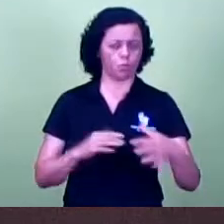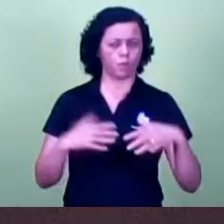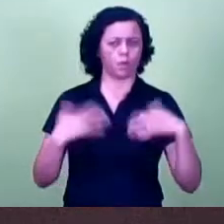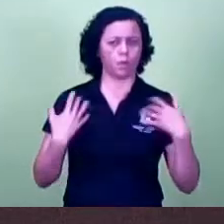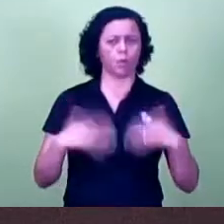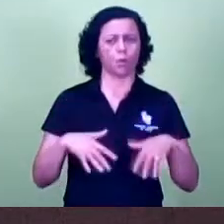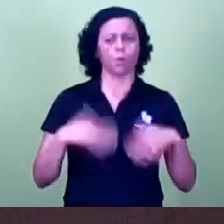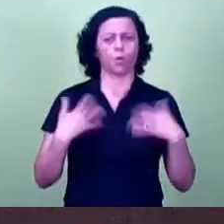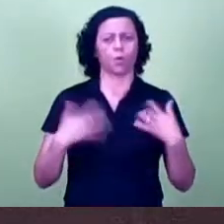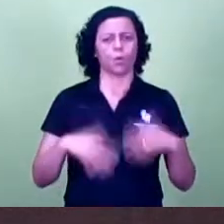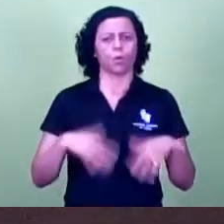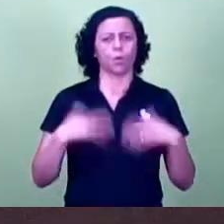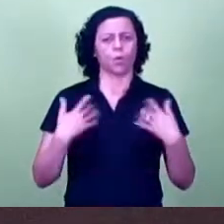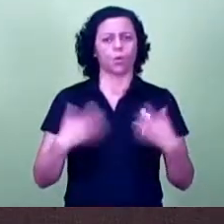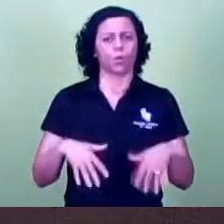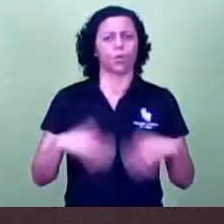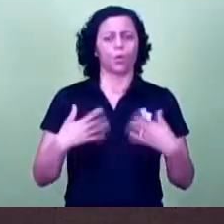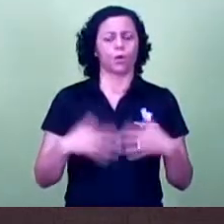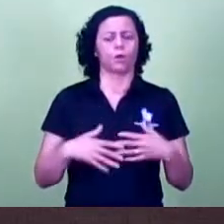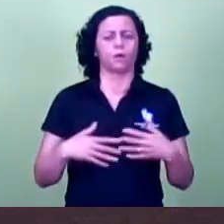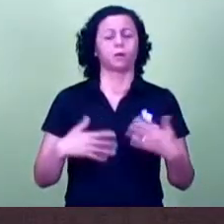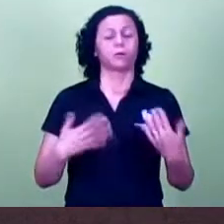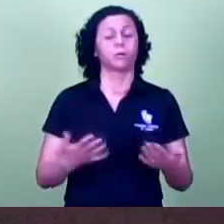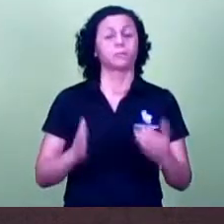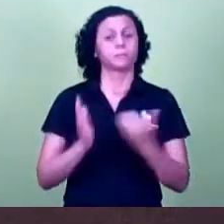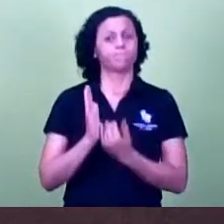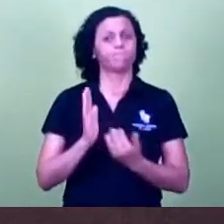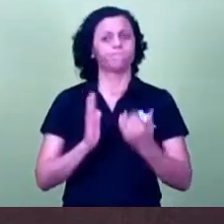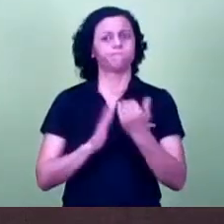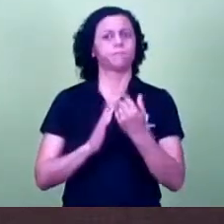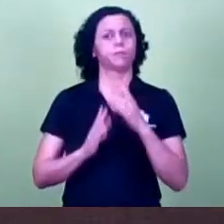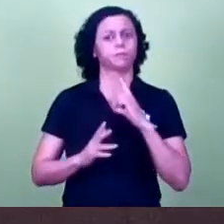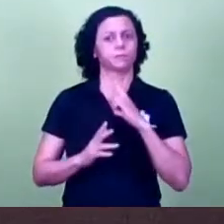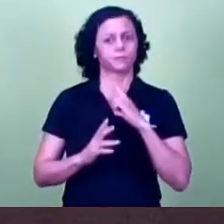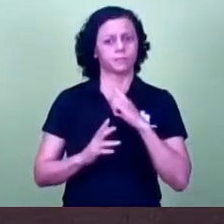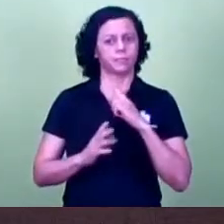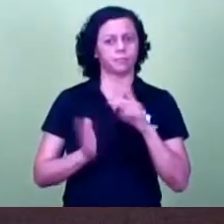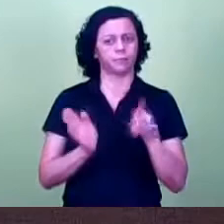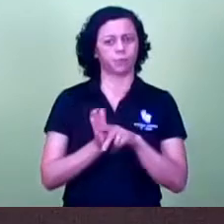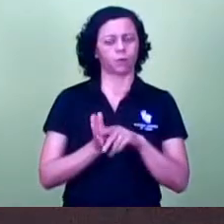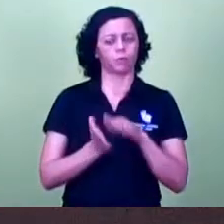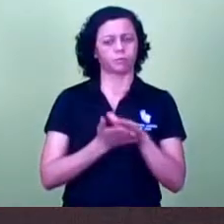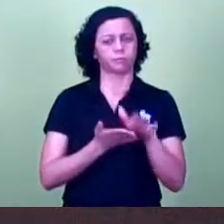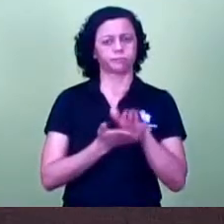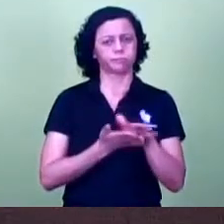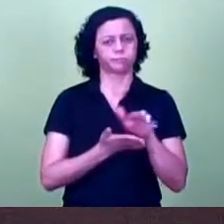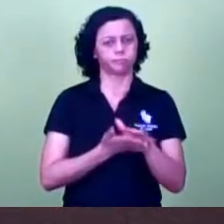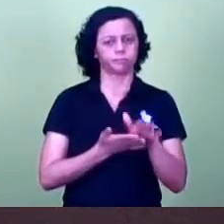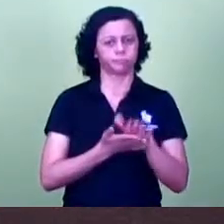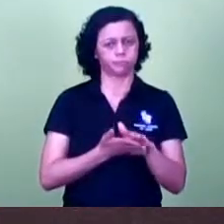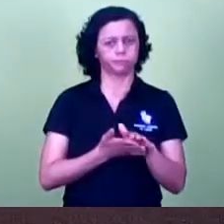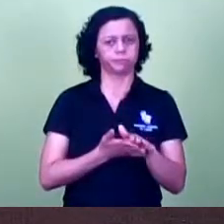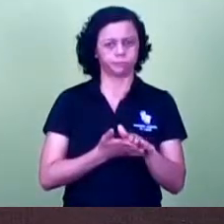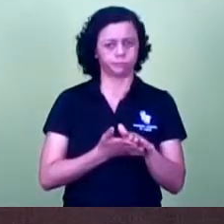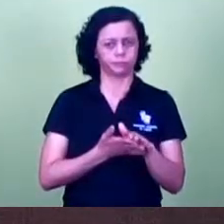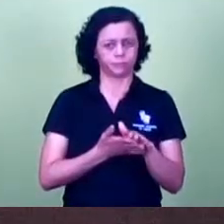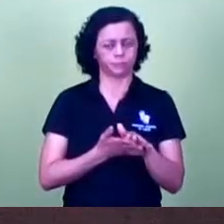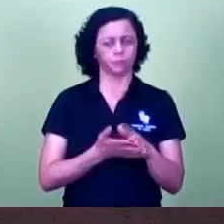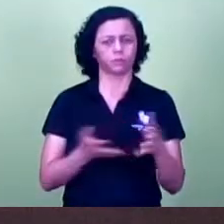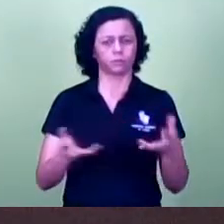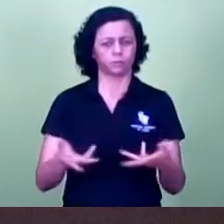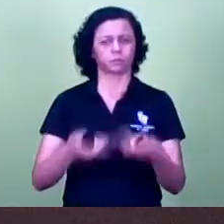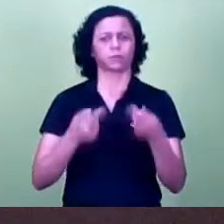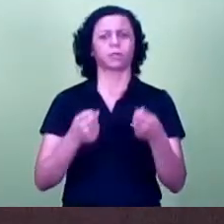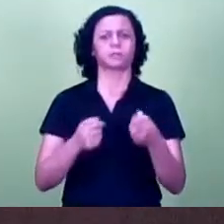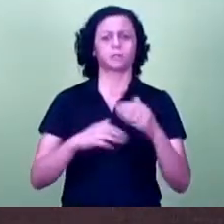que hoje nós estamos passando, senhor presidente, dos insumos, com a qualificação dos